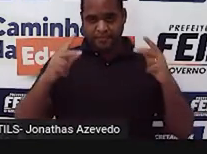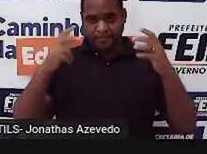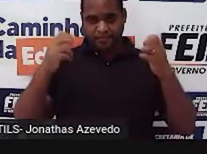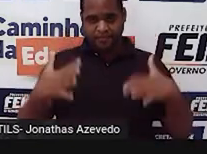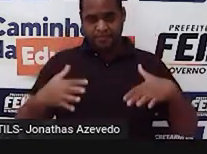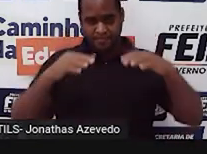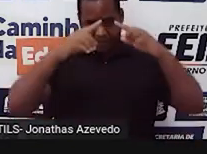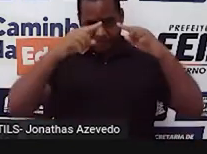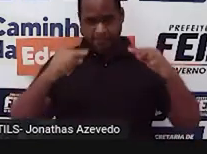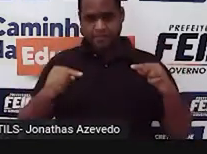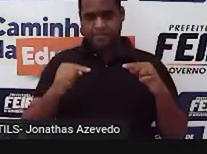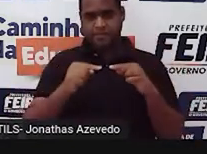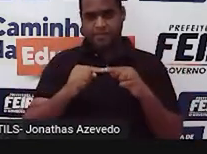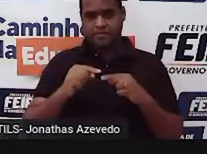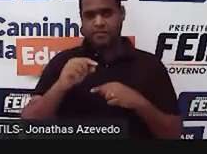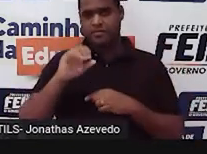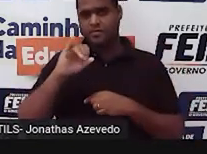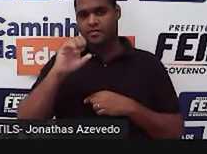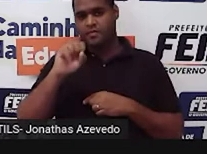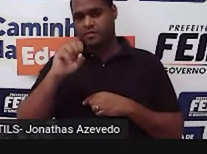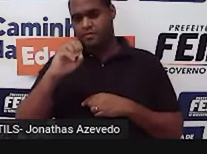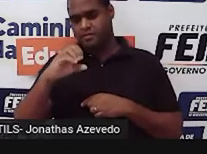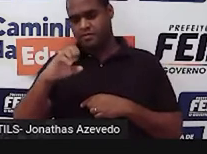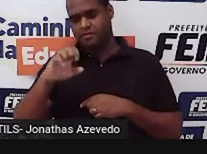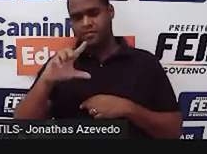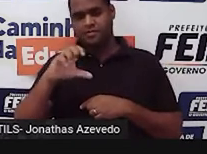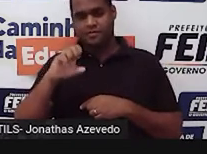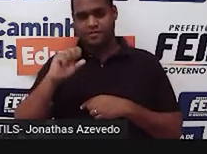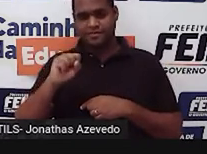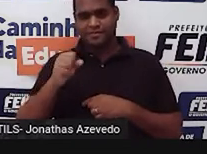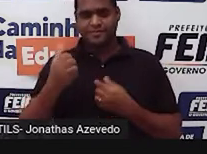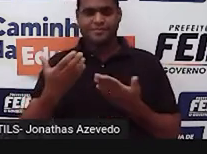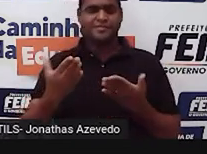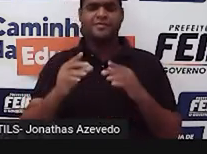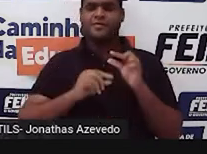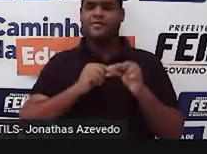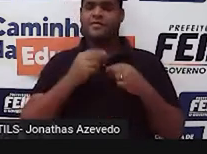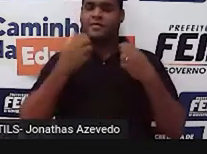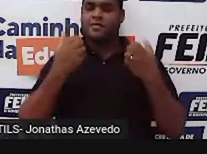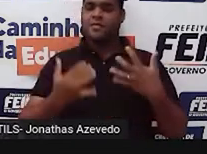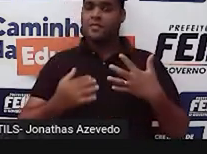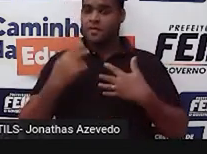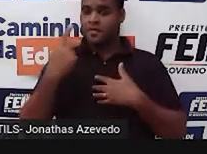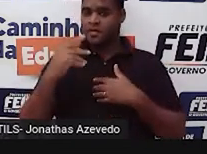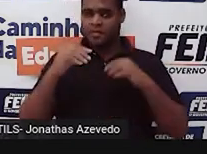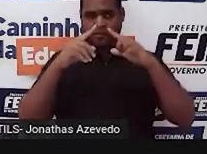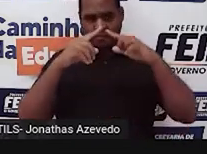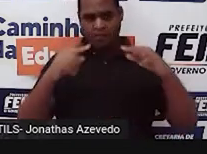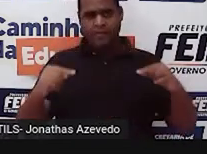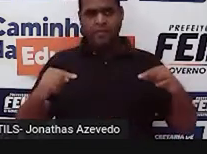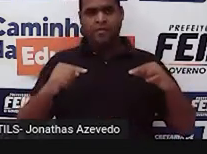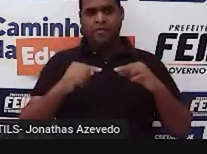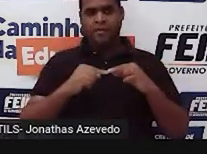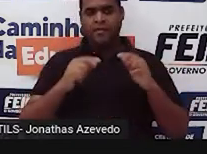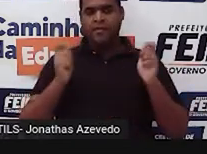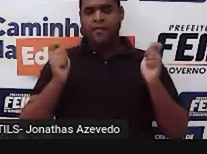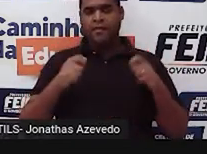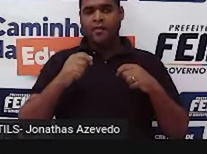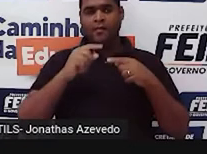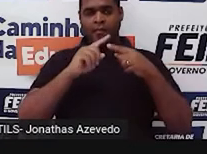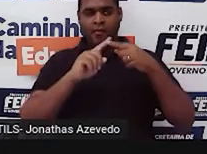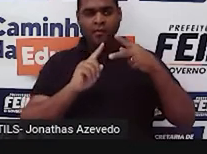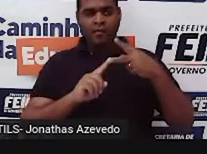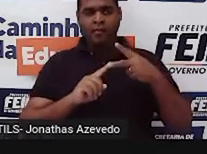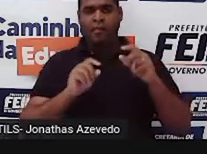o triângulo isósceles. E qual é o triângulo isósceles? É aquele triângulo que vai ter dois lados